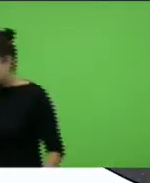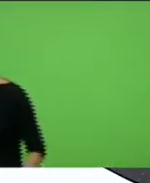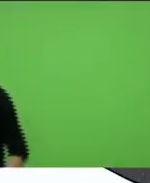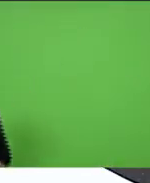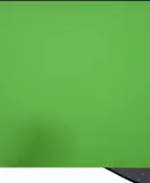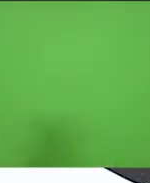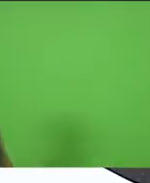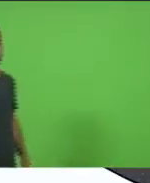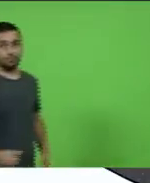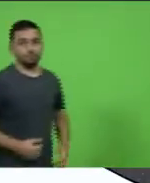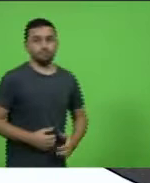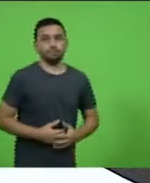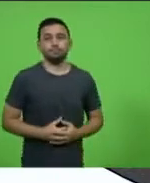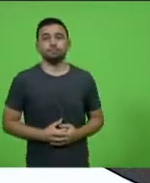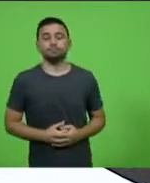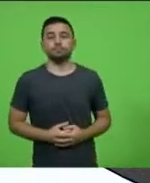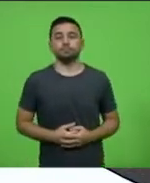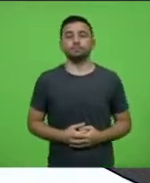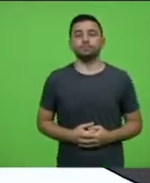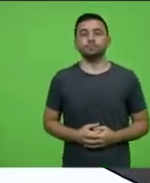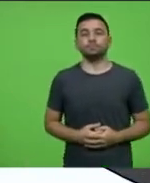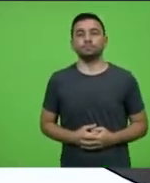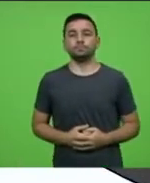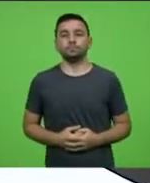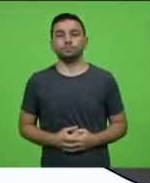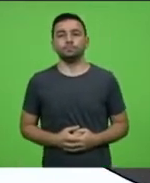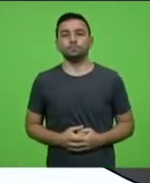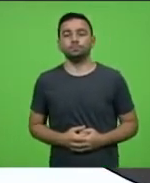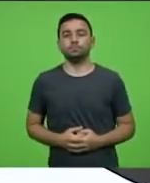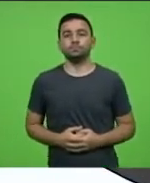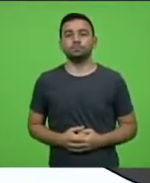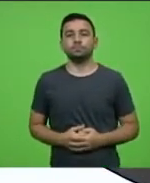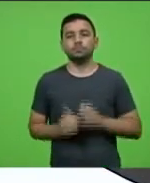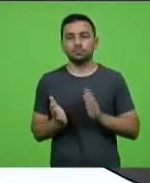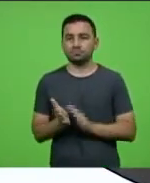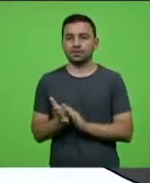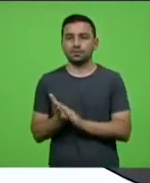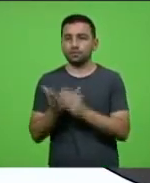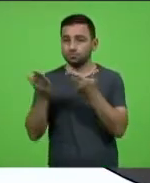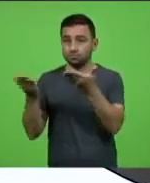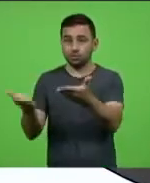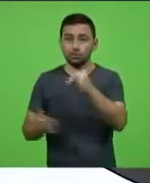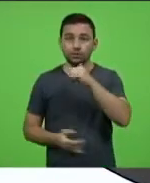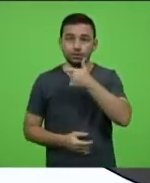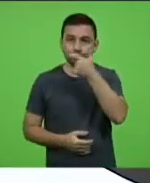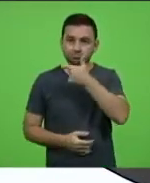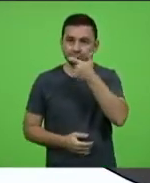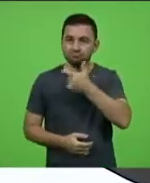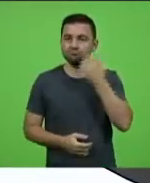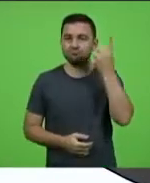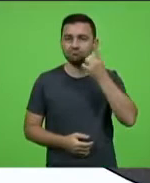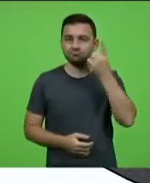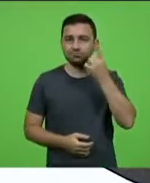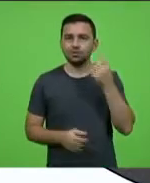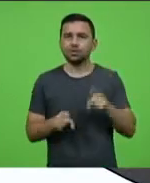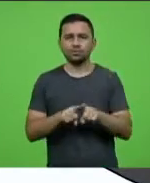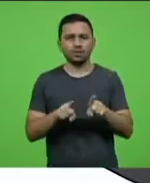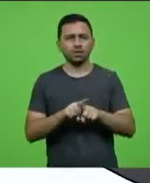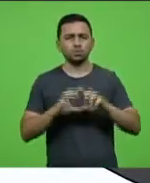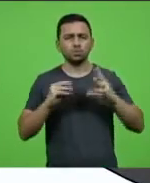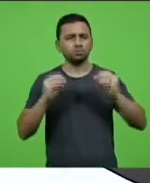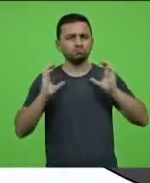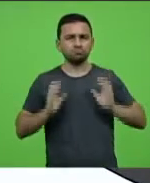parabéns, deputado Gerri, parabéns a todos os cidadãos de Ibirama